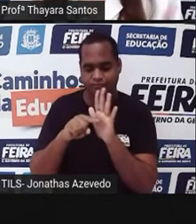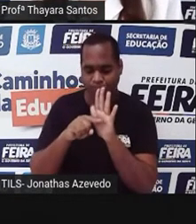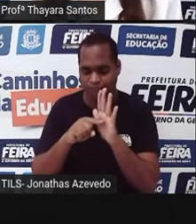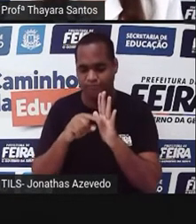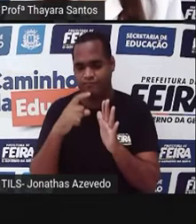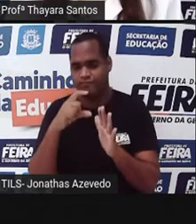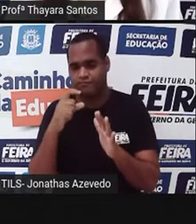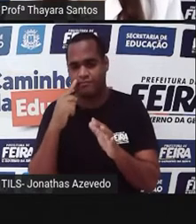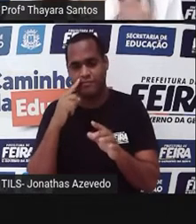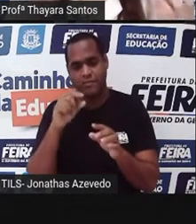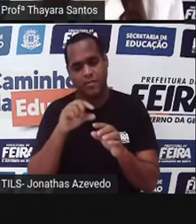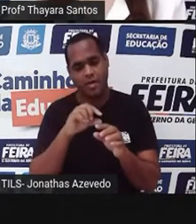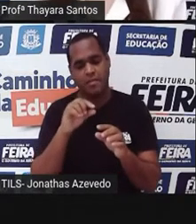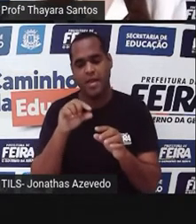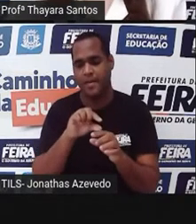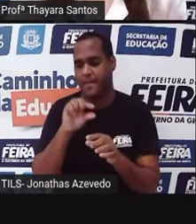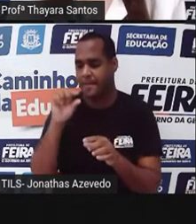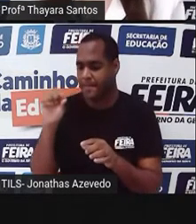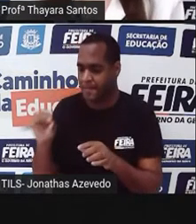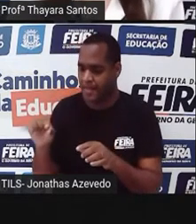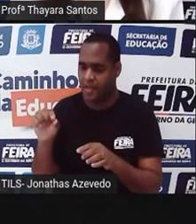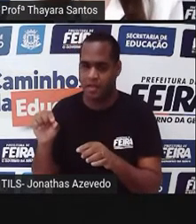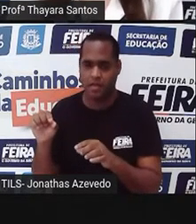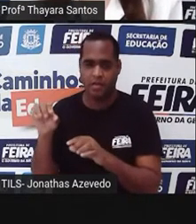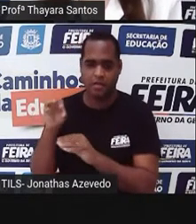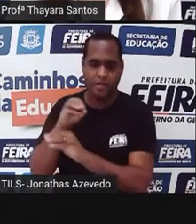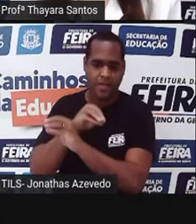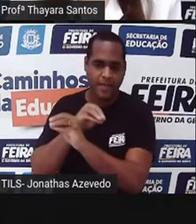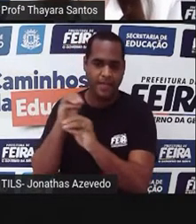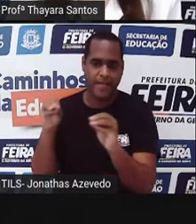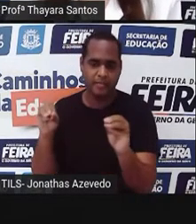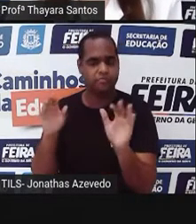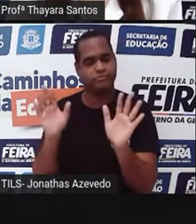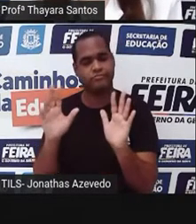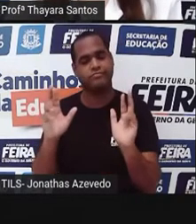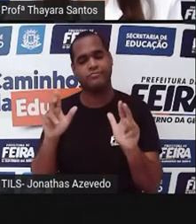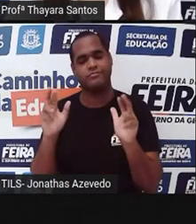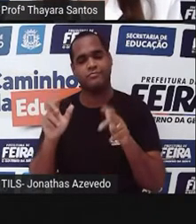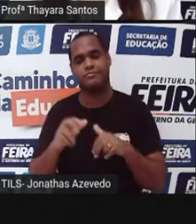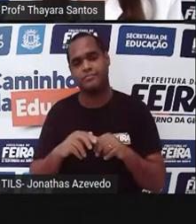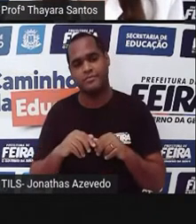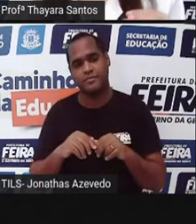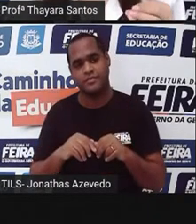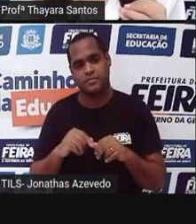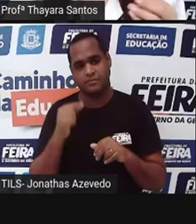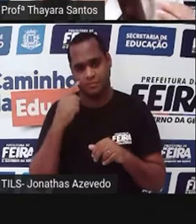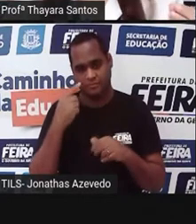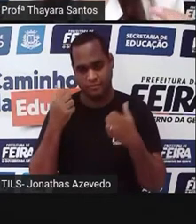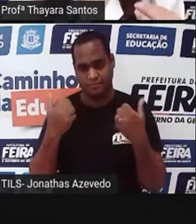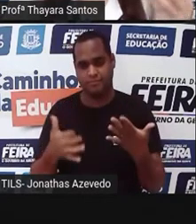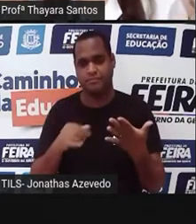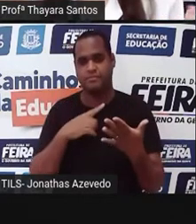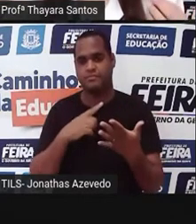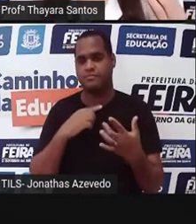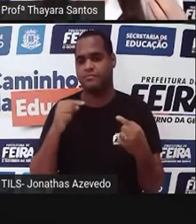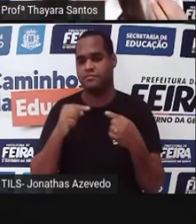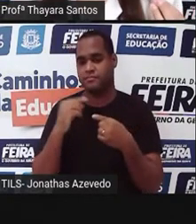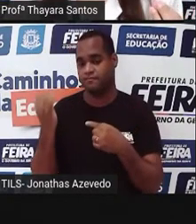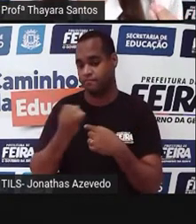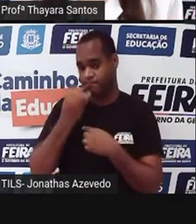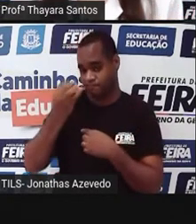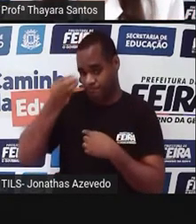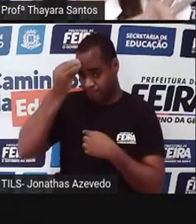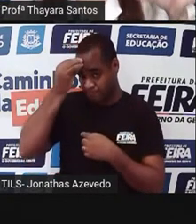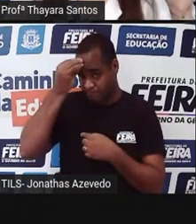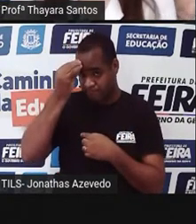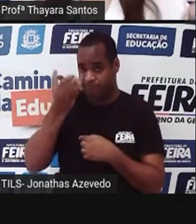mas não precisou introduzir o gene de nenhum outro organismo dele. Então essa é uma coisa que tem que ficar aí na cabeça